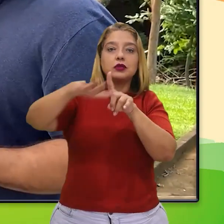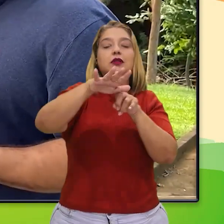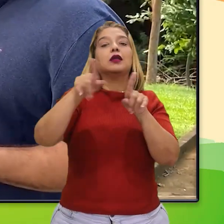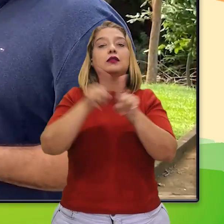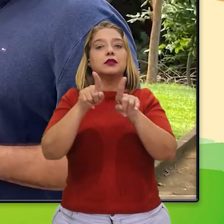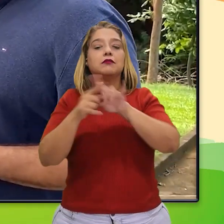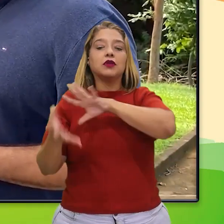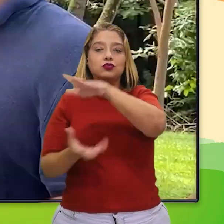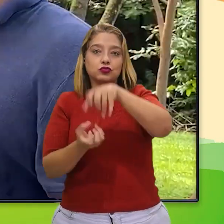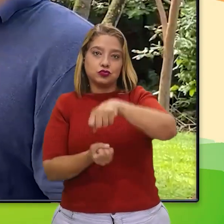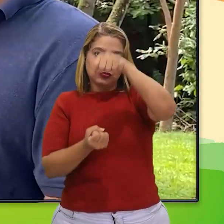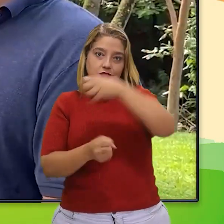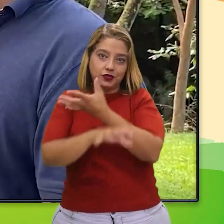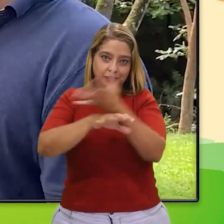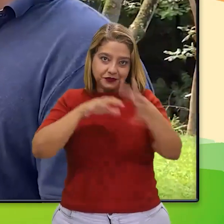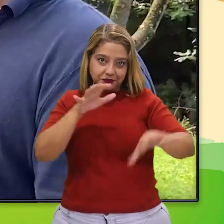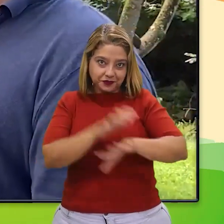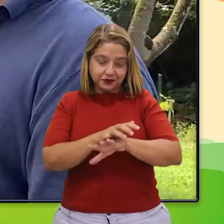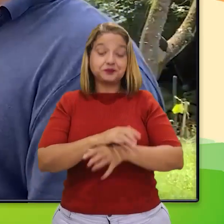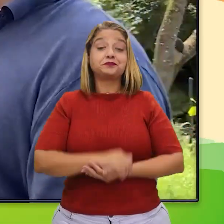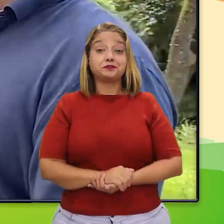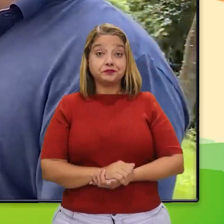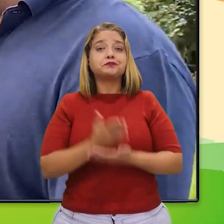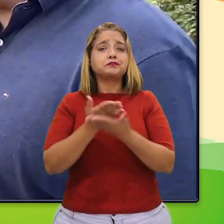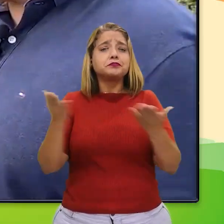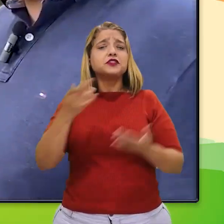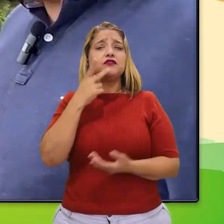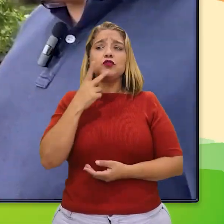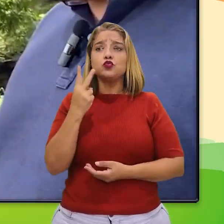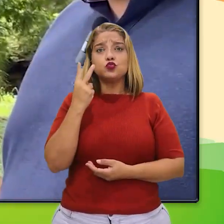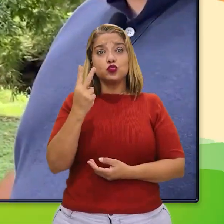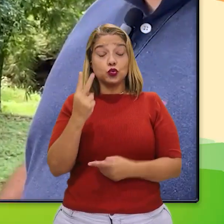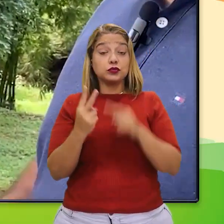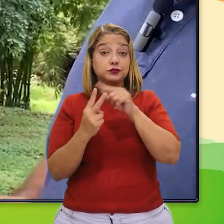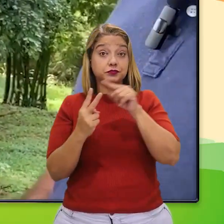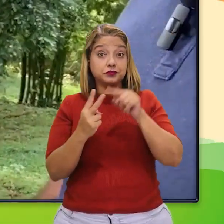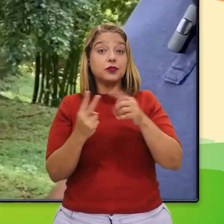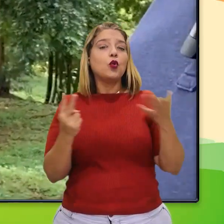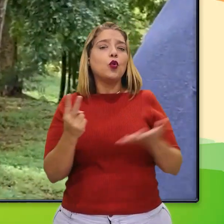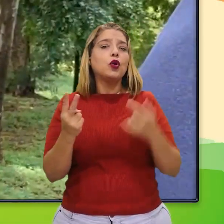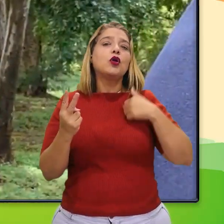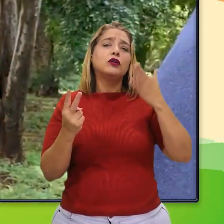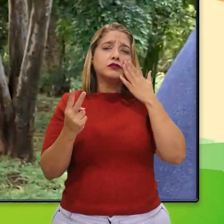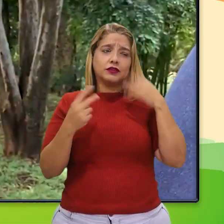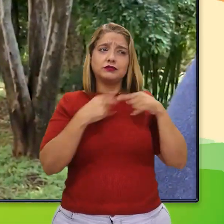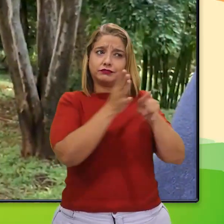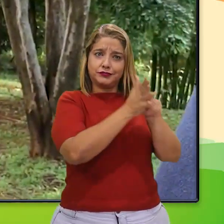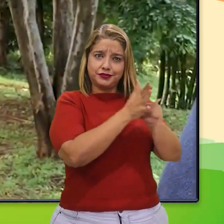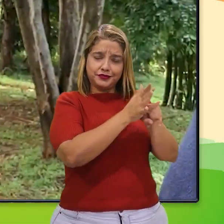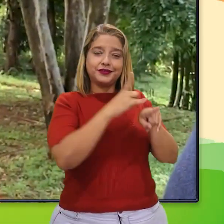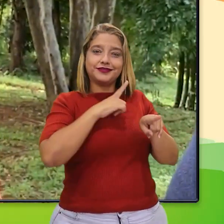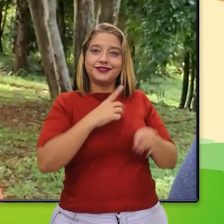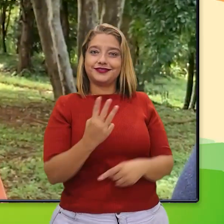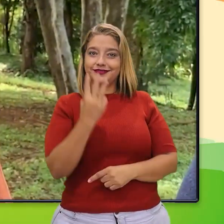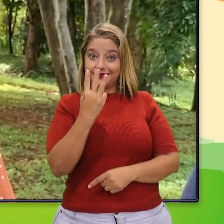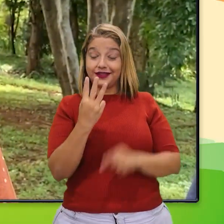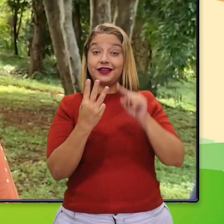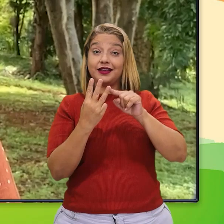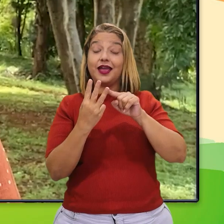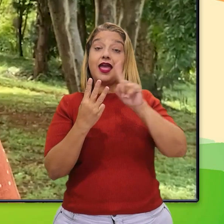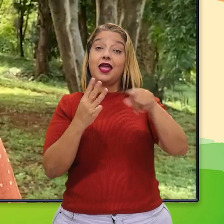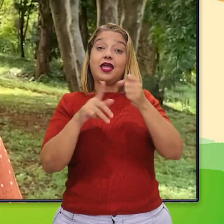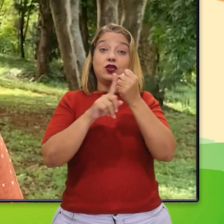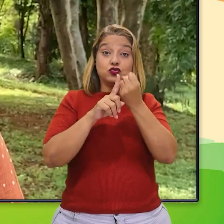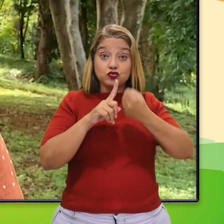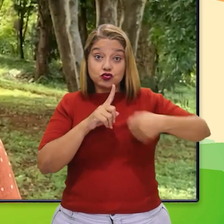ambiental. Aí dentro dessa ideia, você até falou de dois pilares, né? A gente tem os três, que eu dei uma pesquisada aqui, que é o